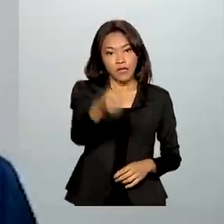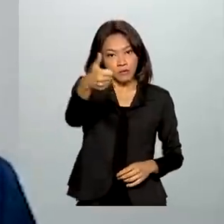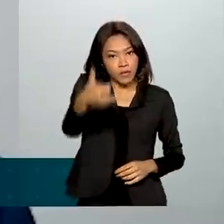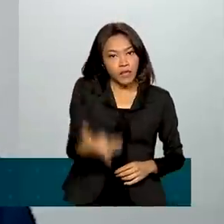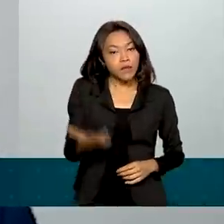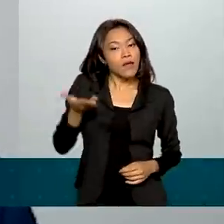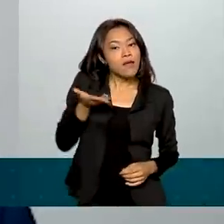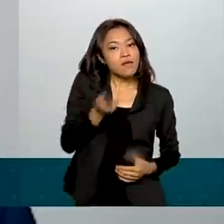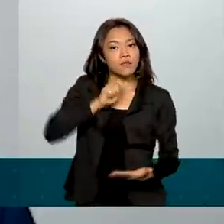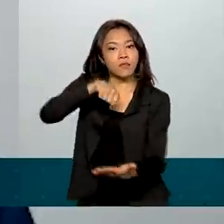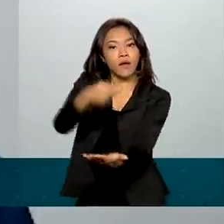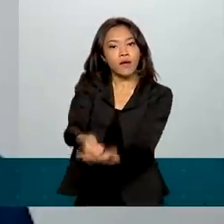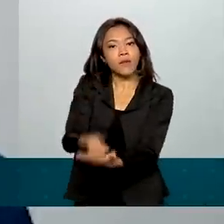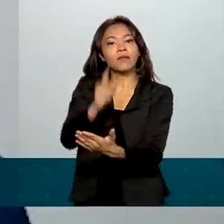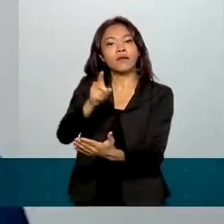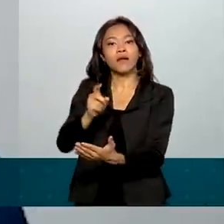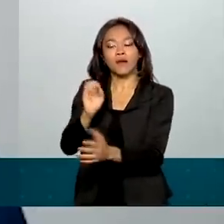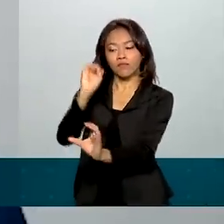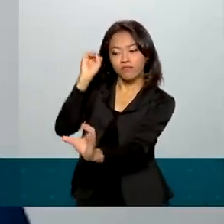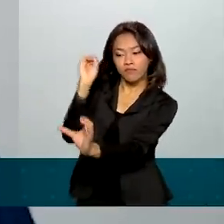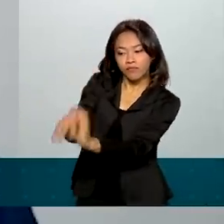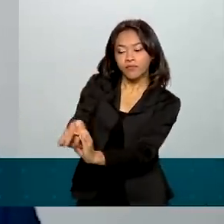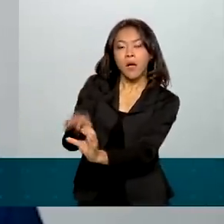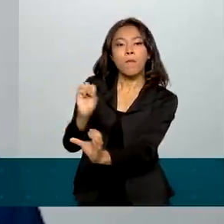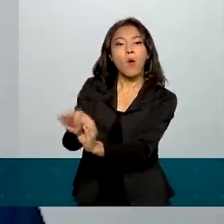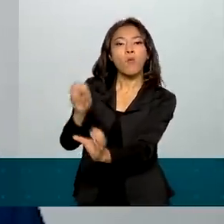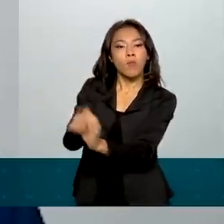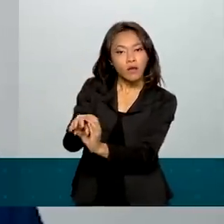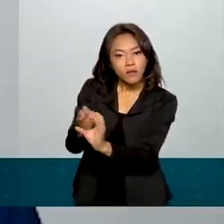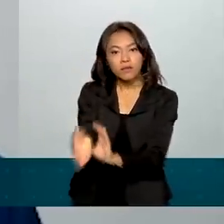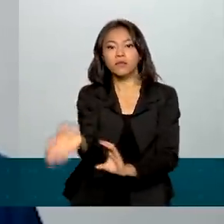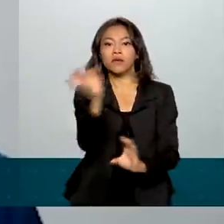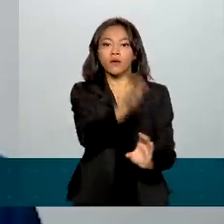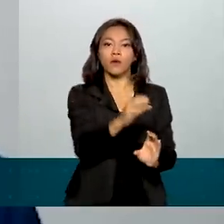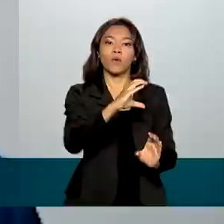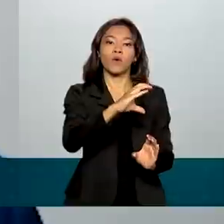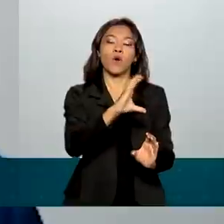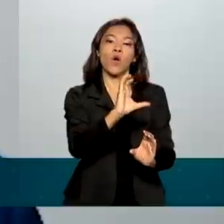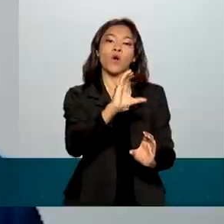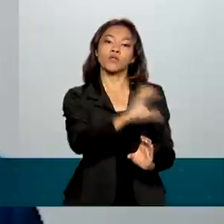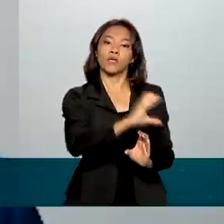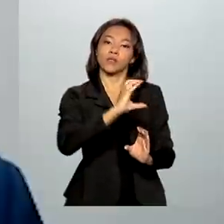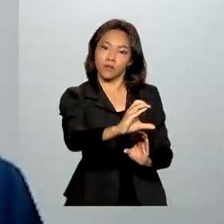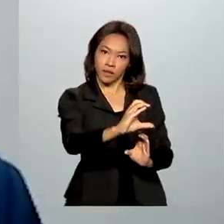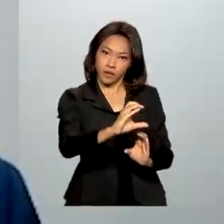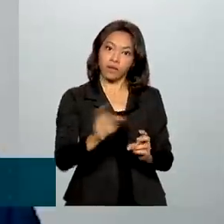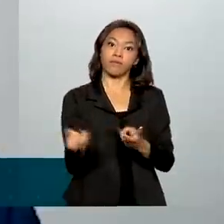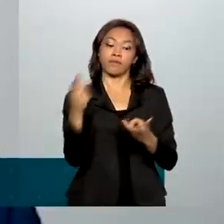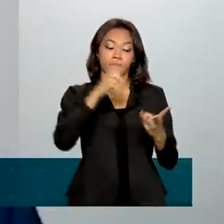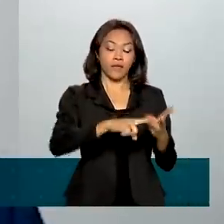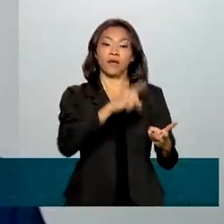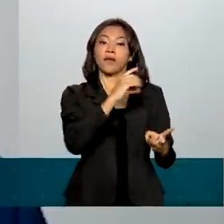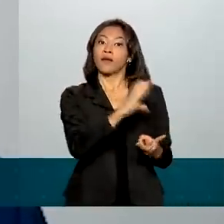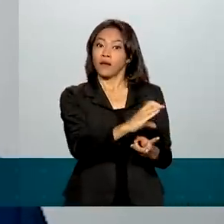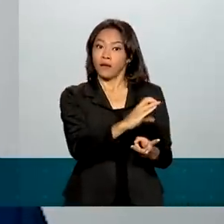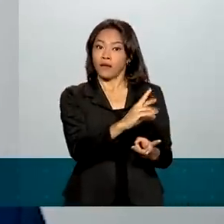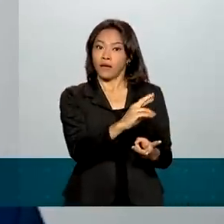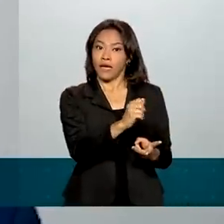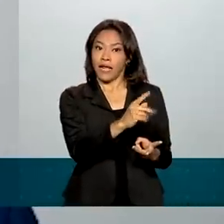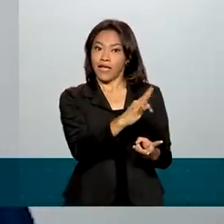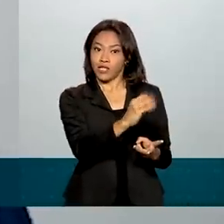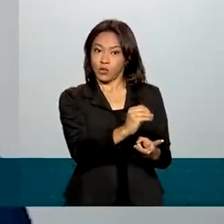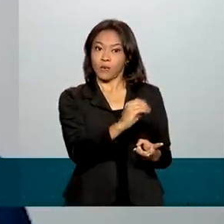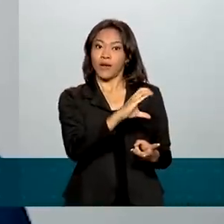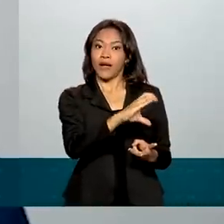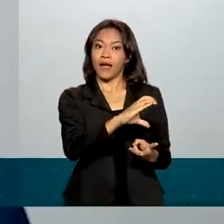crédito em conta corrente ou na poupança da Caixa Econômica, crédito pelo Caixa Tem, isso é uma grande